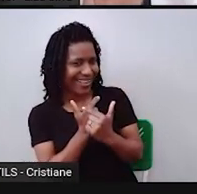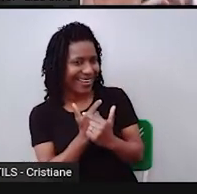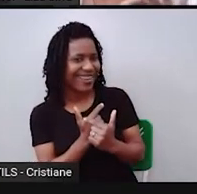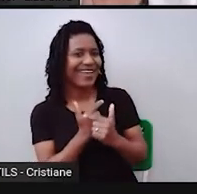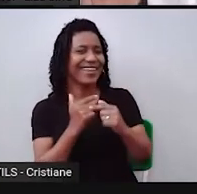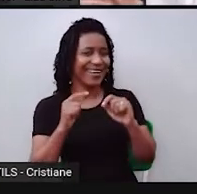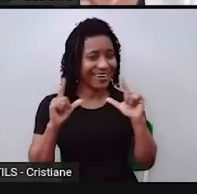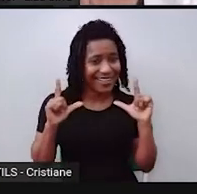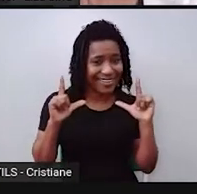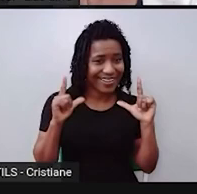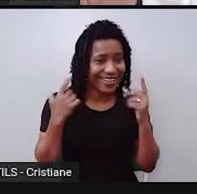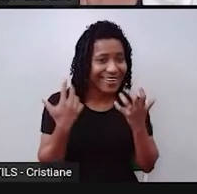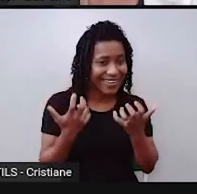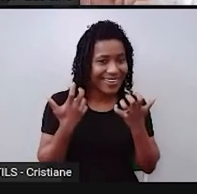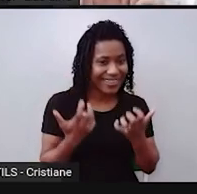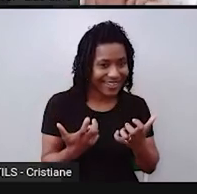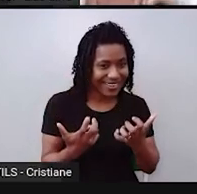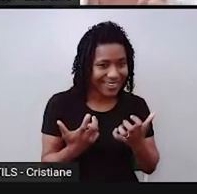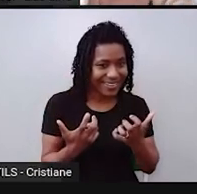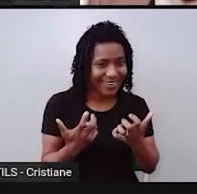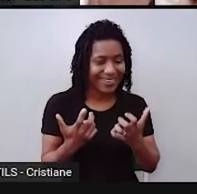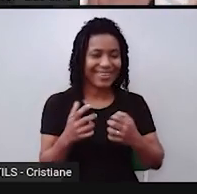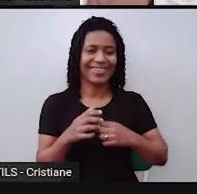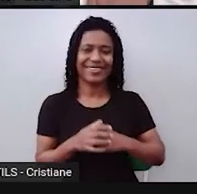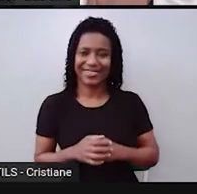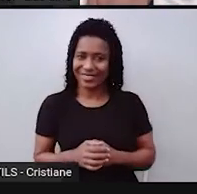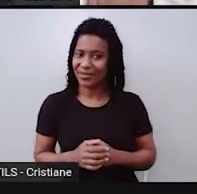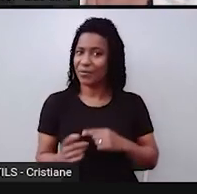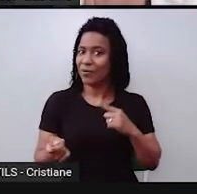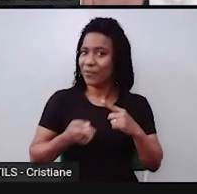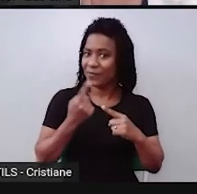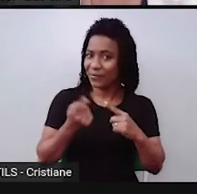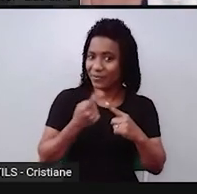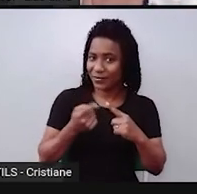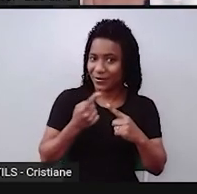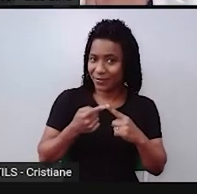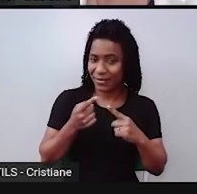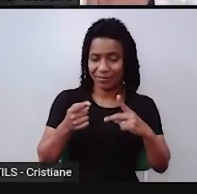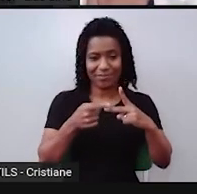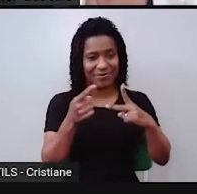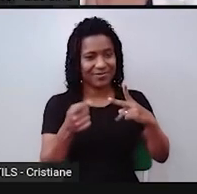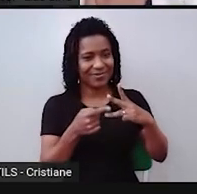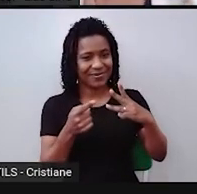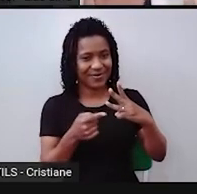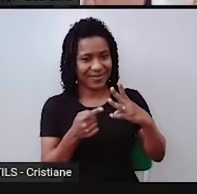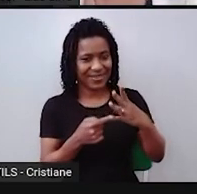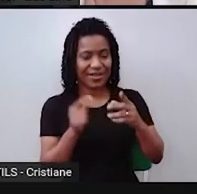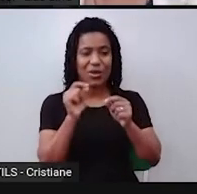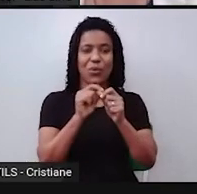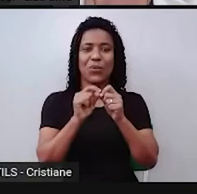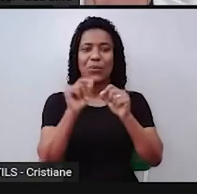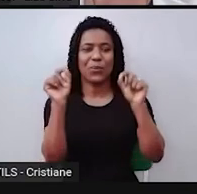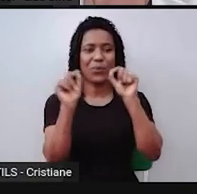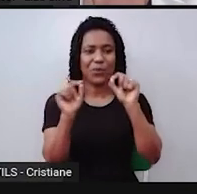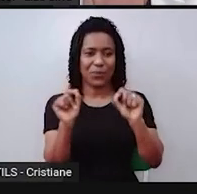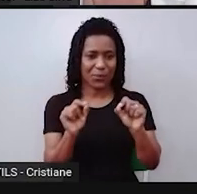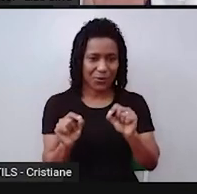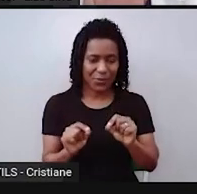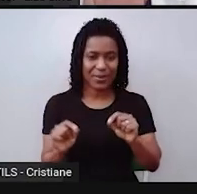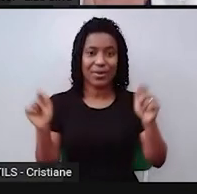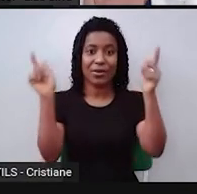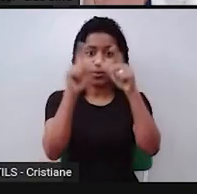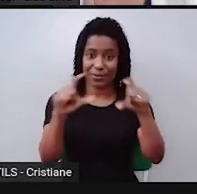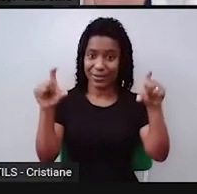The first step is... O primeiro passo é... E aqui eu te dou as dicas. Escolha um tema da